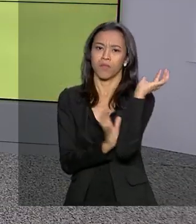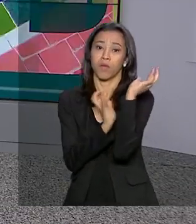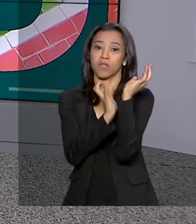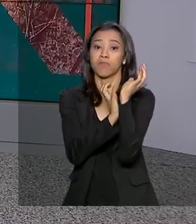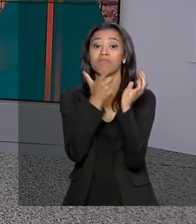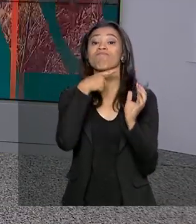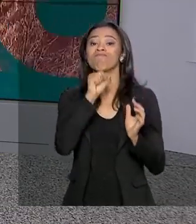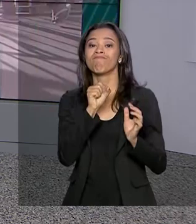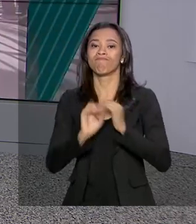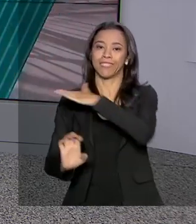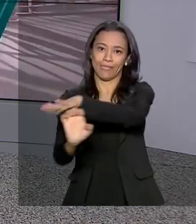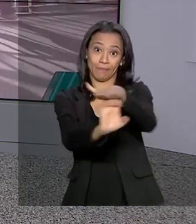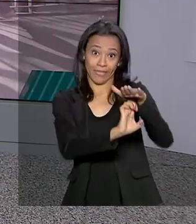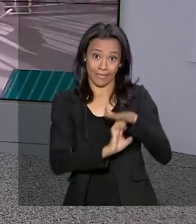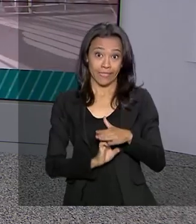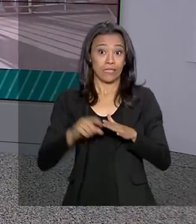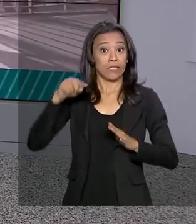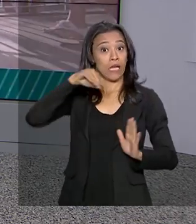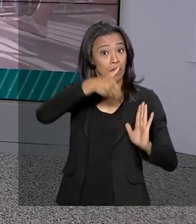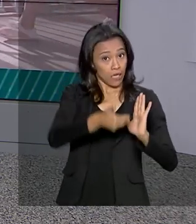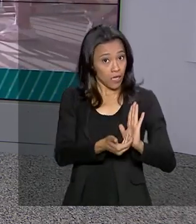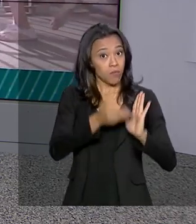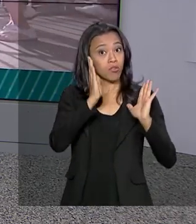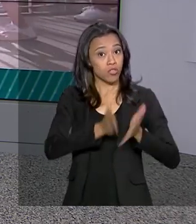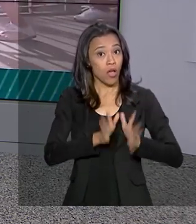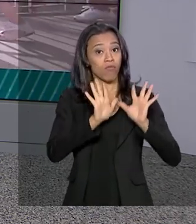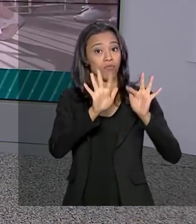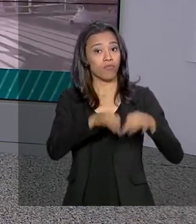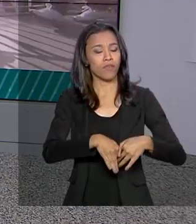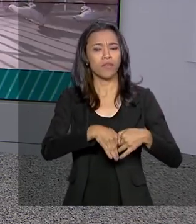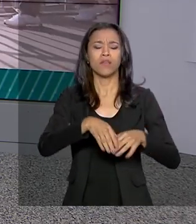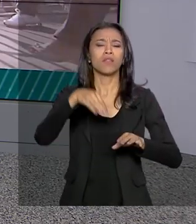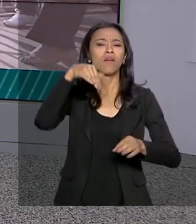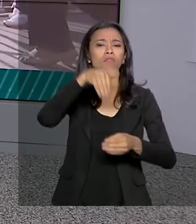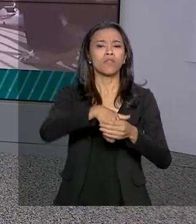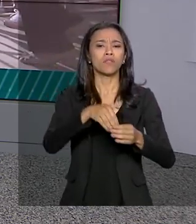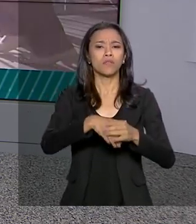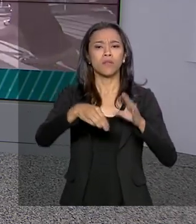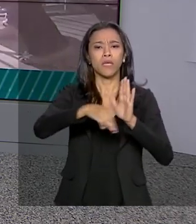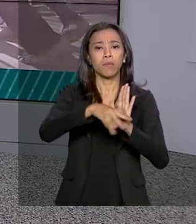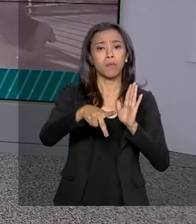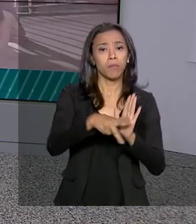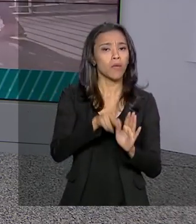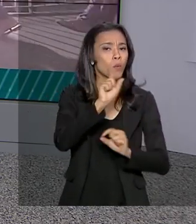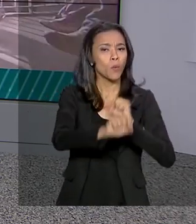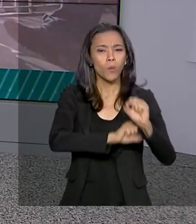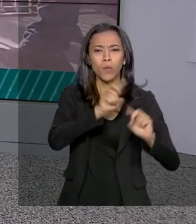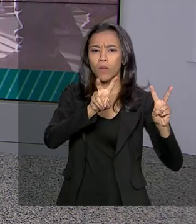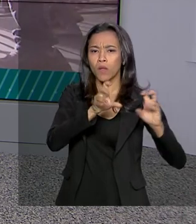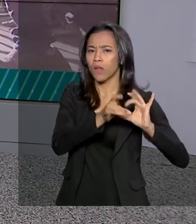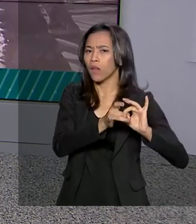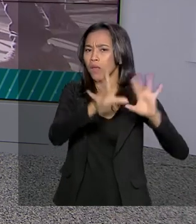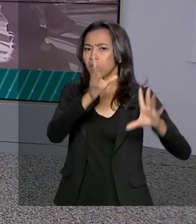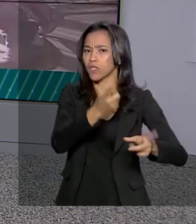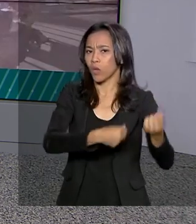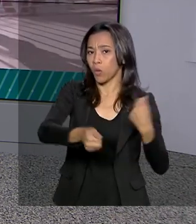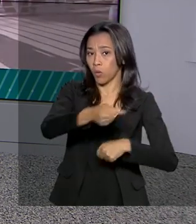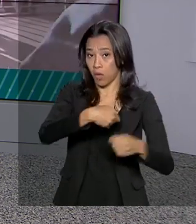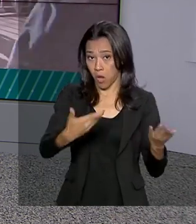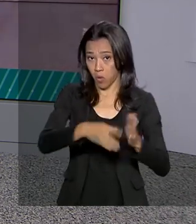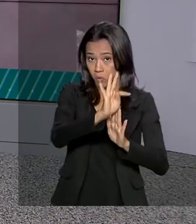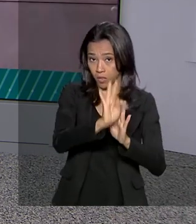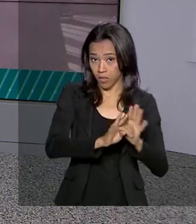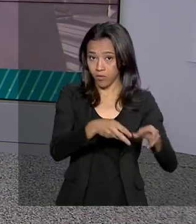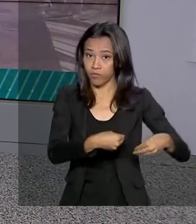empresas. A Câmara dos Deputados concluiu a votação da MP da Liberdade Econômica e o texto segue agora para o Senado.